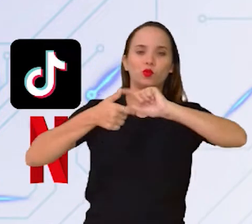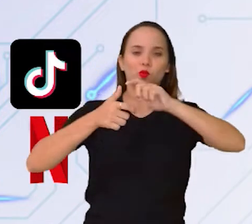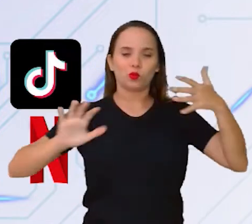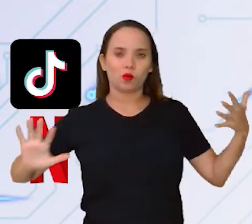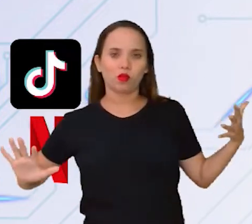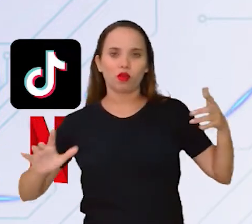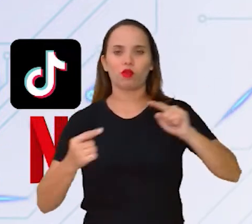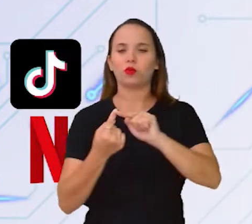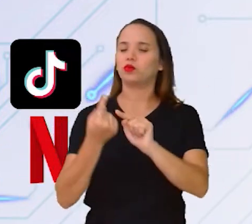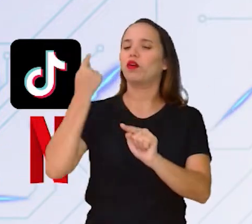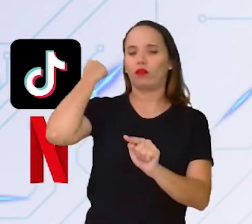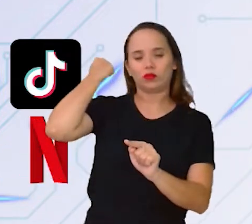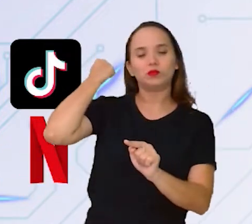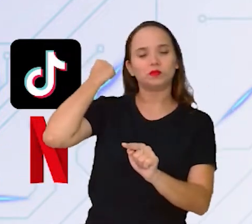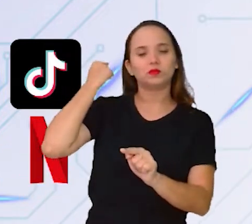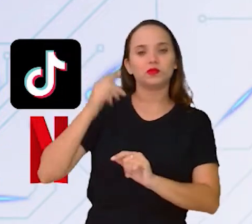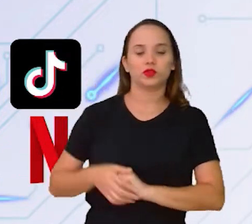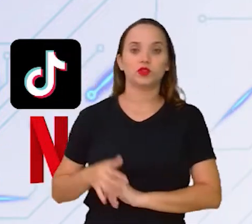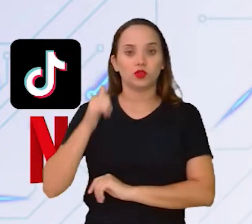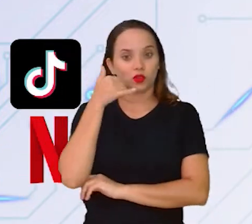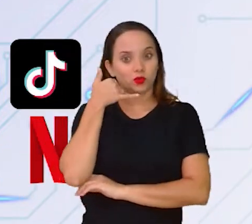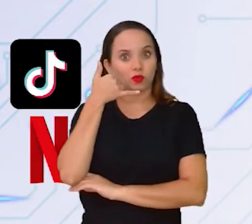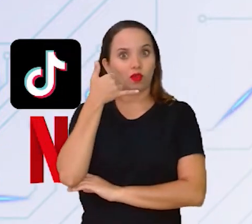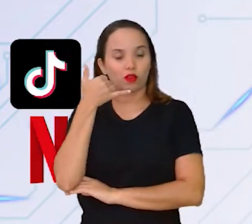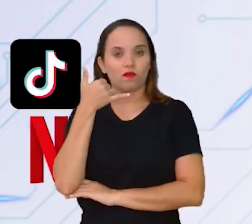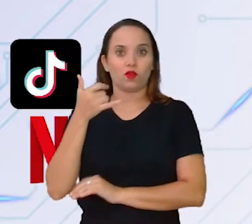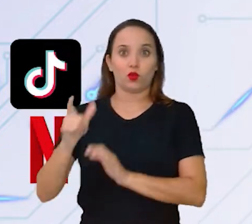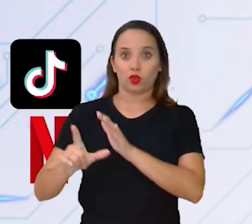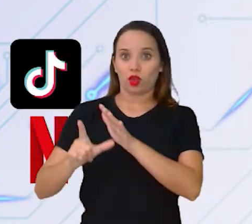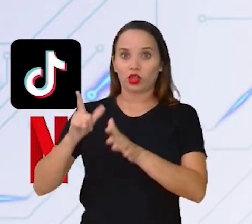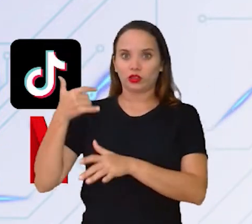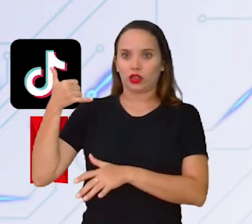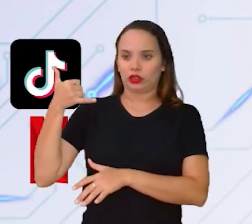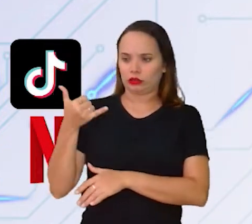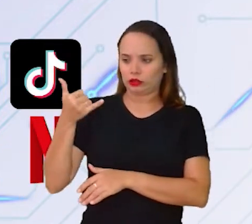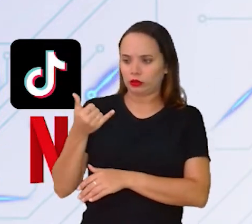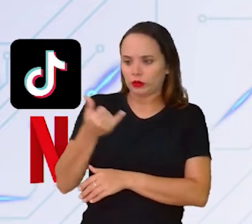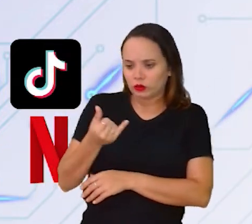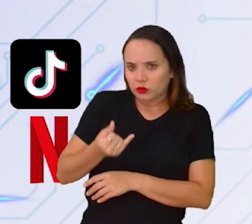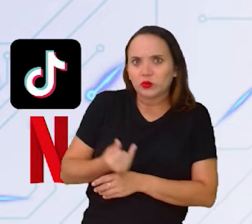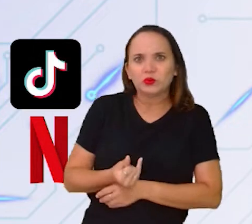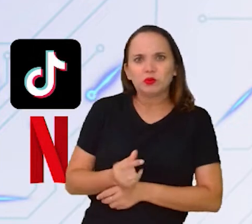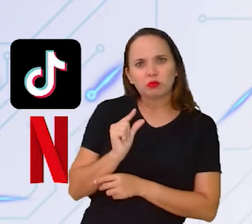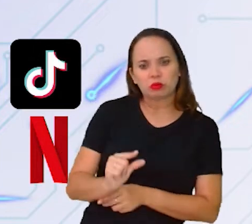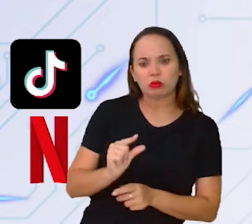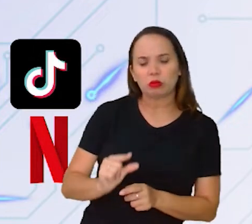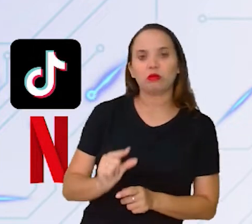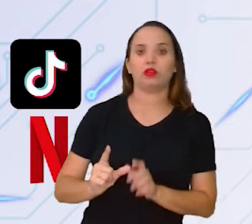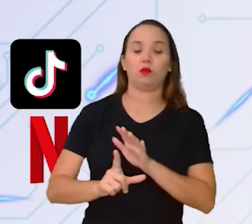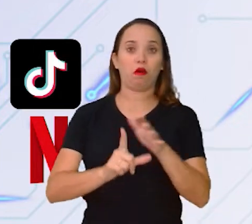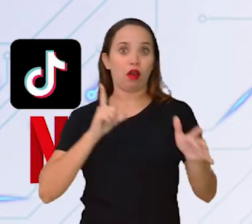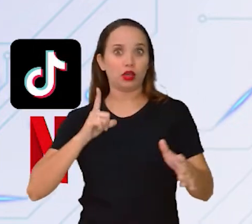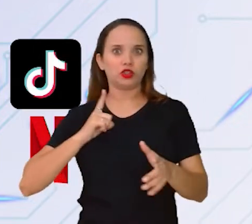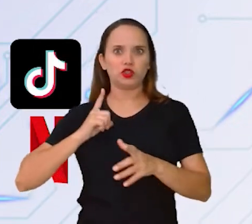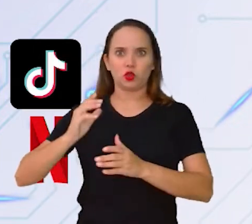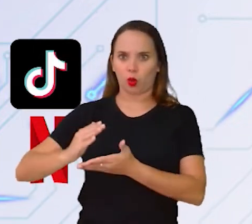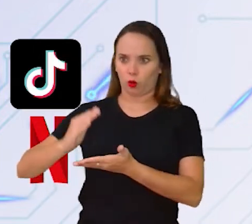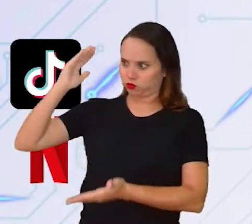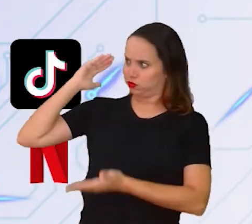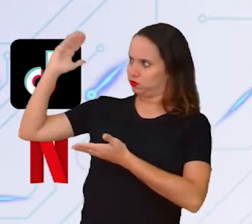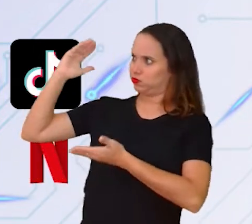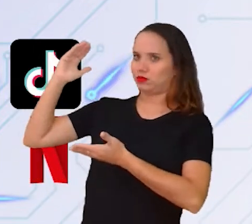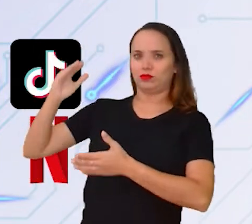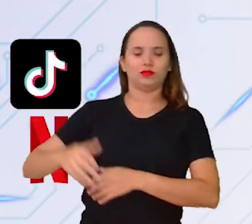Com o de antigamente. E o telefone cada vez menor, antigamente ainda tinha aqueles celulares bem grandes, não é, Tiago? Exatamente. E tem uma coisa